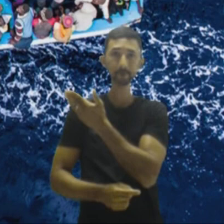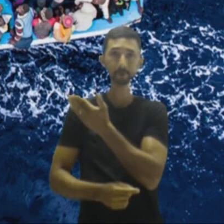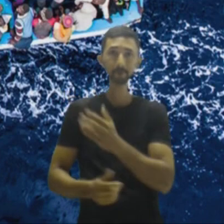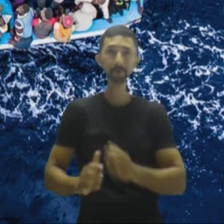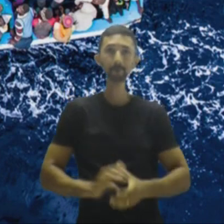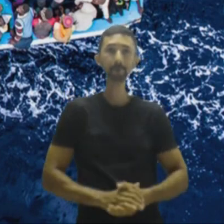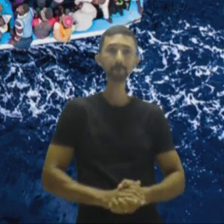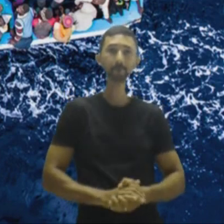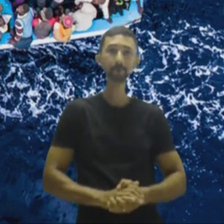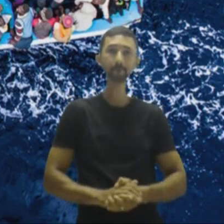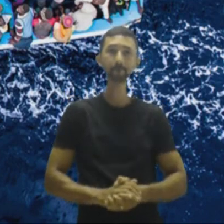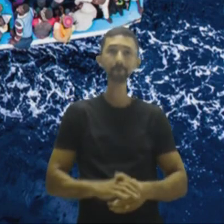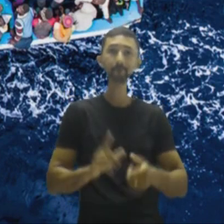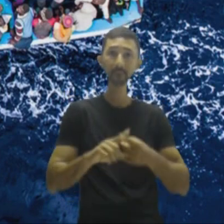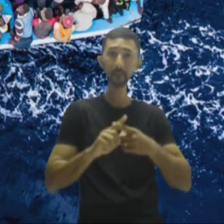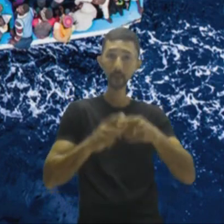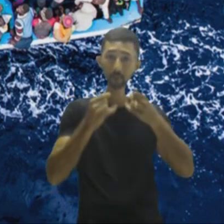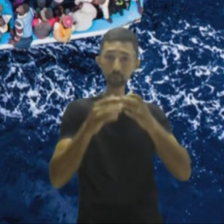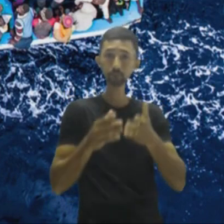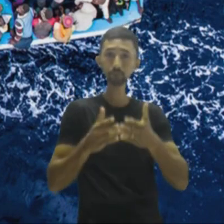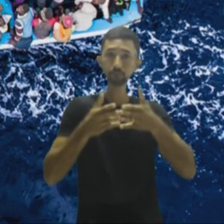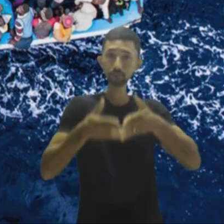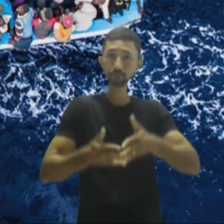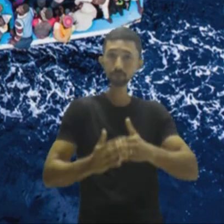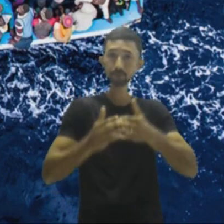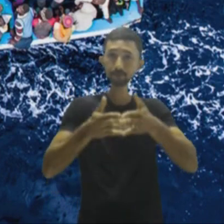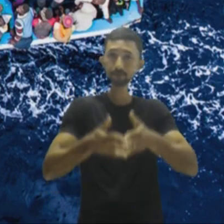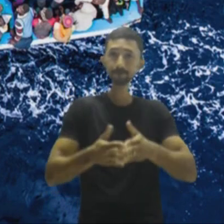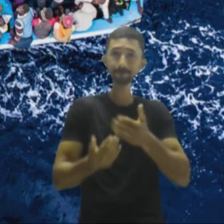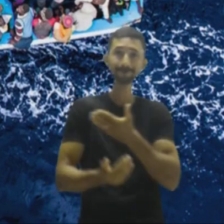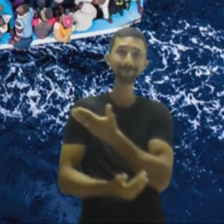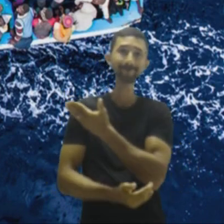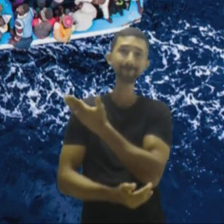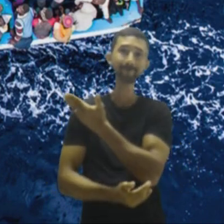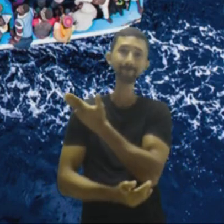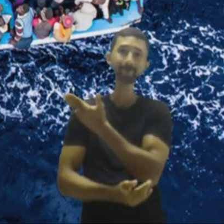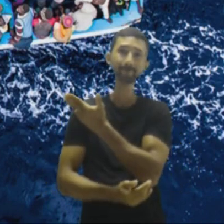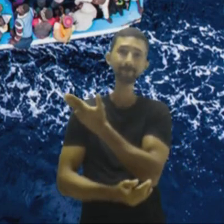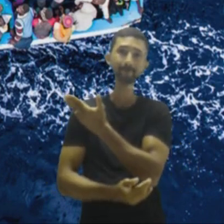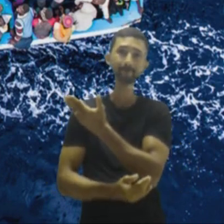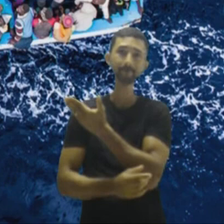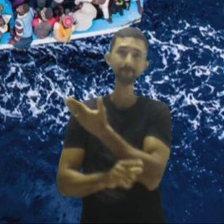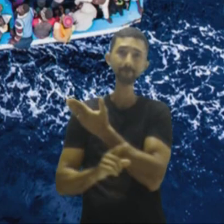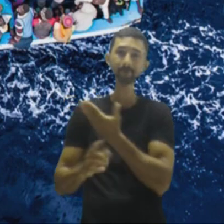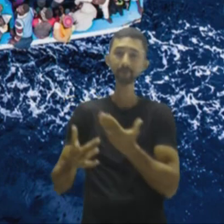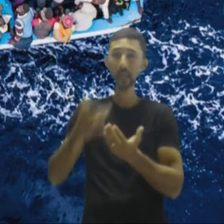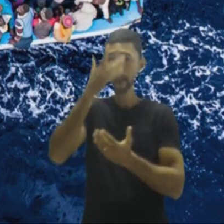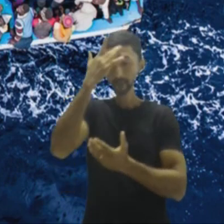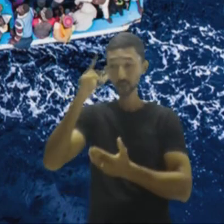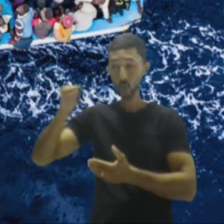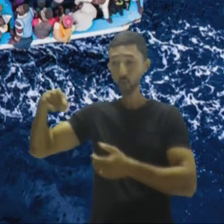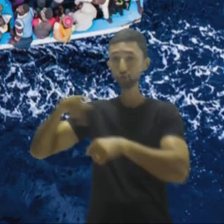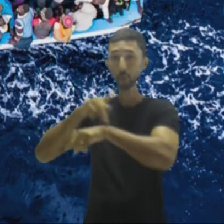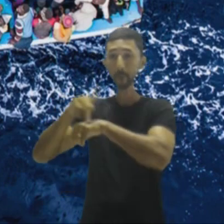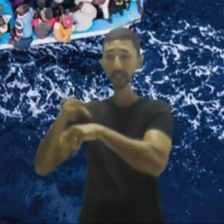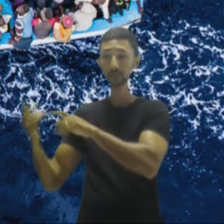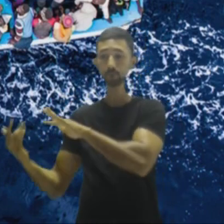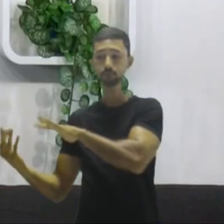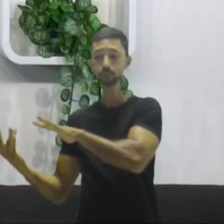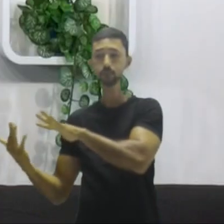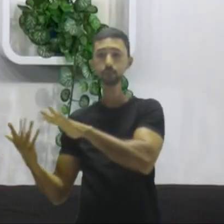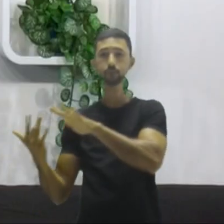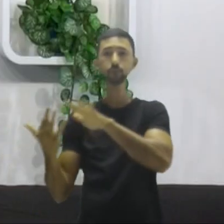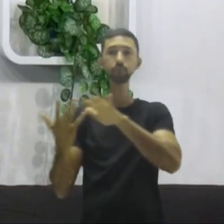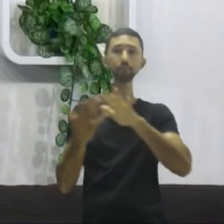terrorista, eu poderia mostrar e falar para vocês dessa onda de imigrantes. Mas, professor,